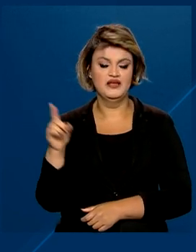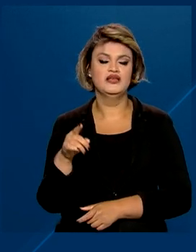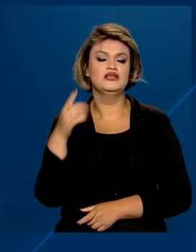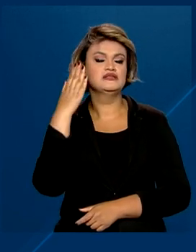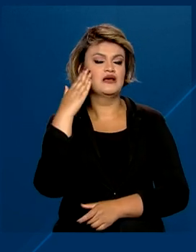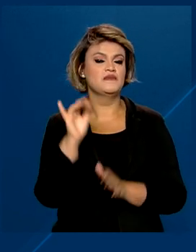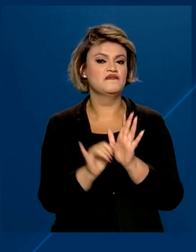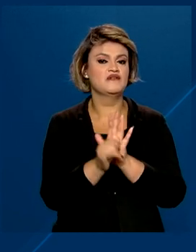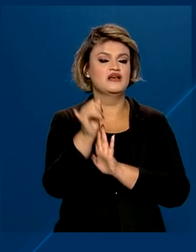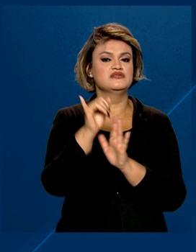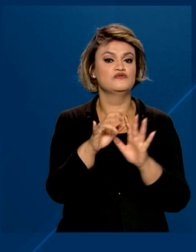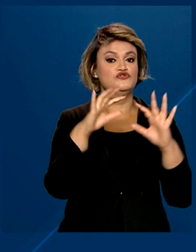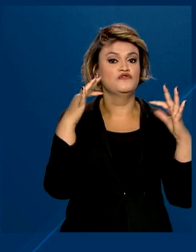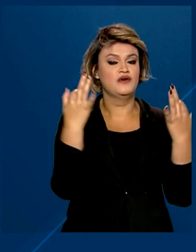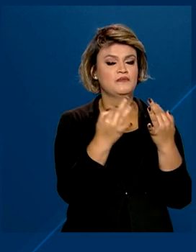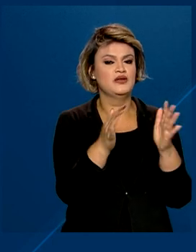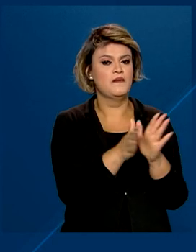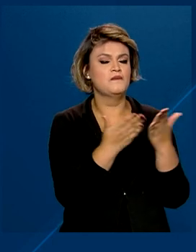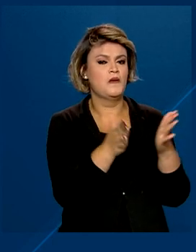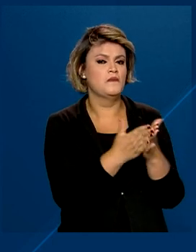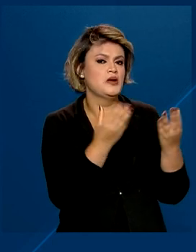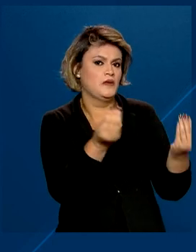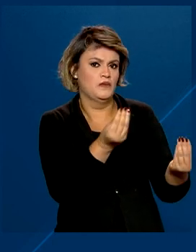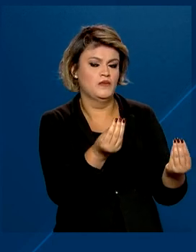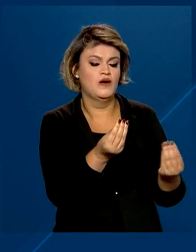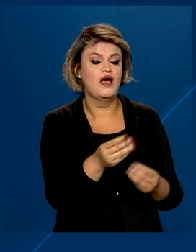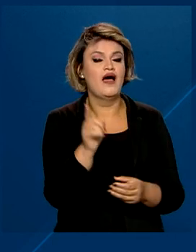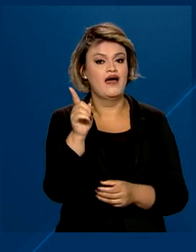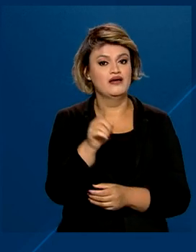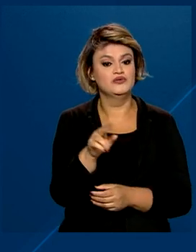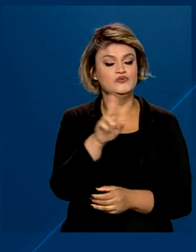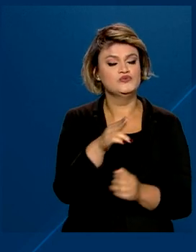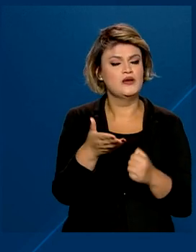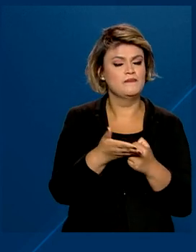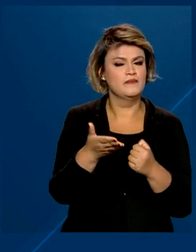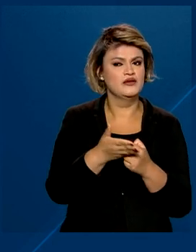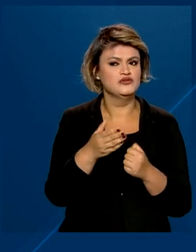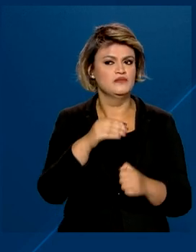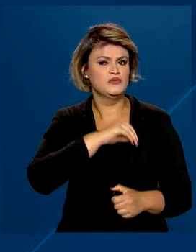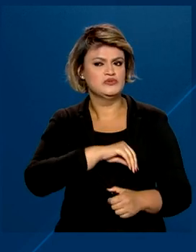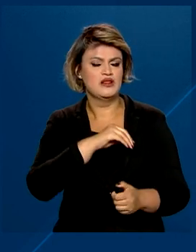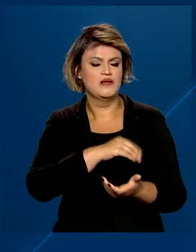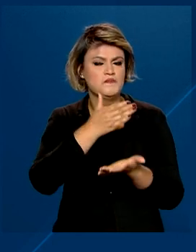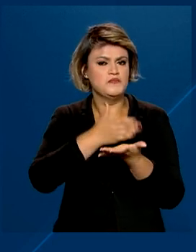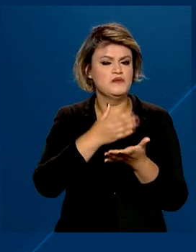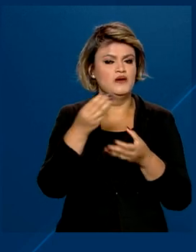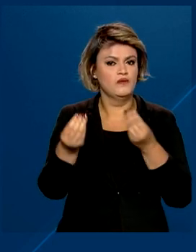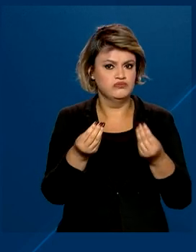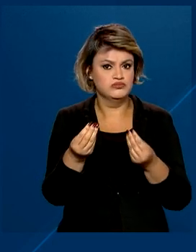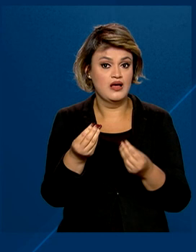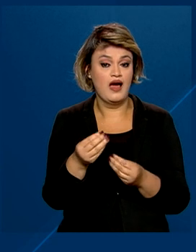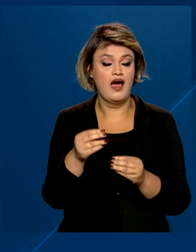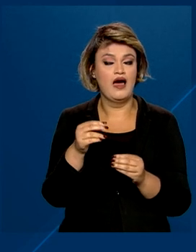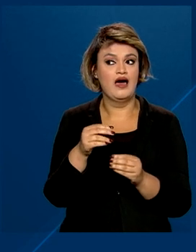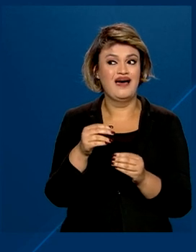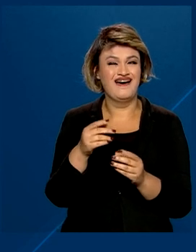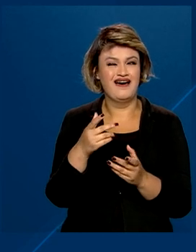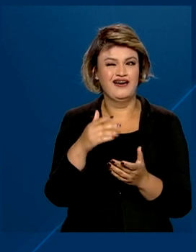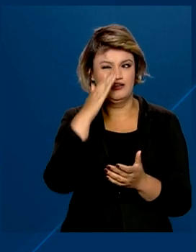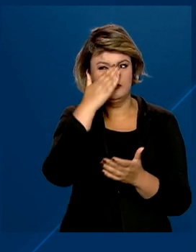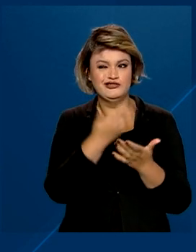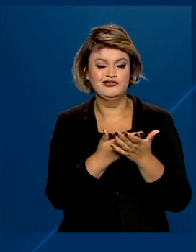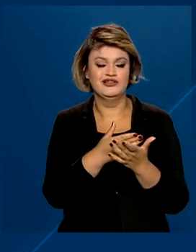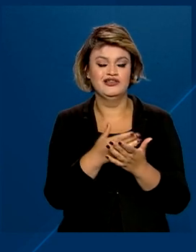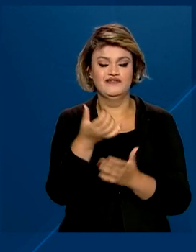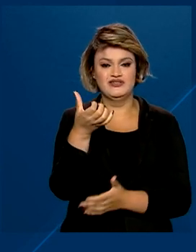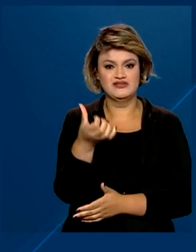que mede a inflação das famílias mais pobres e é utilizado para a correção do salário mínimo, a projeção aumentou, passando